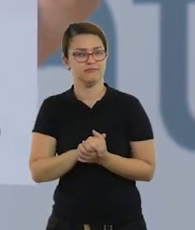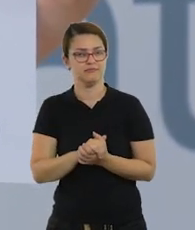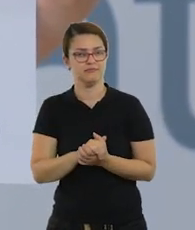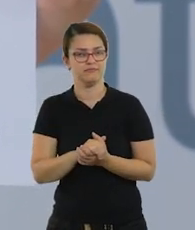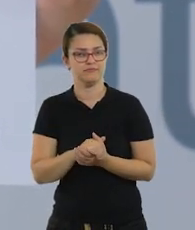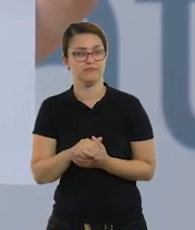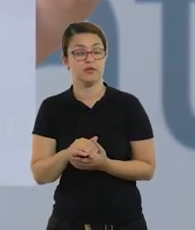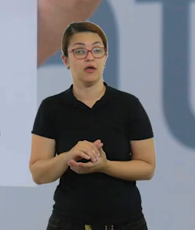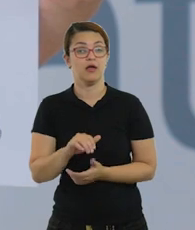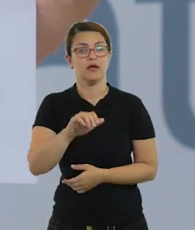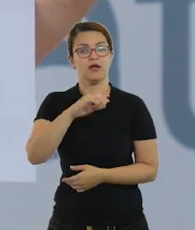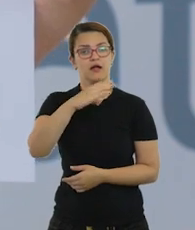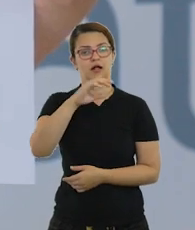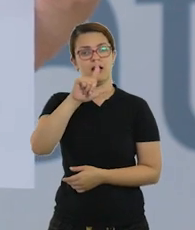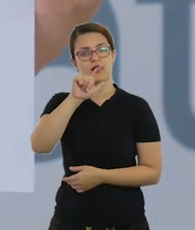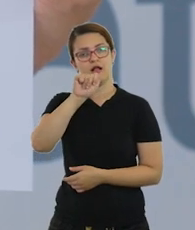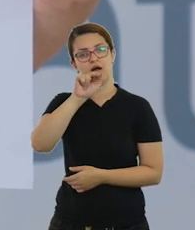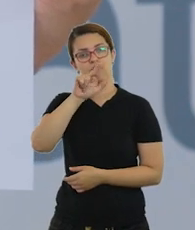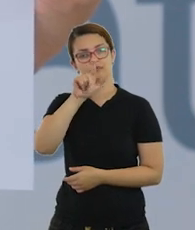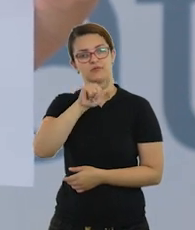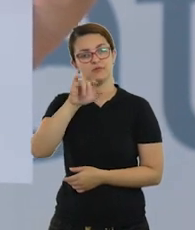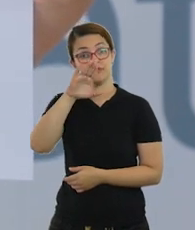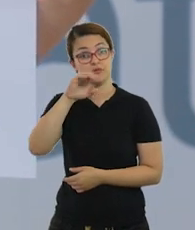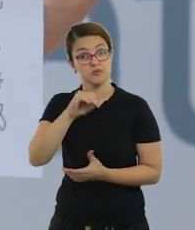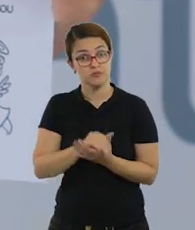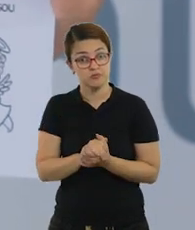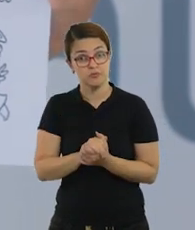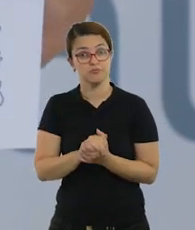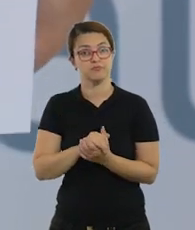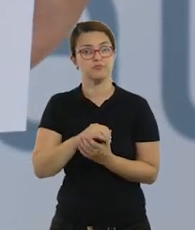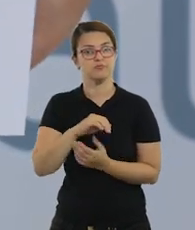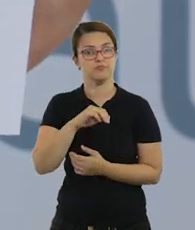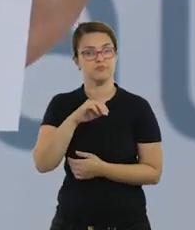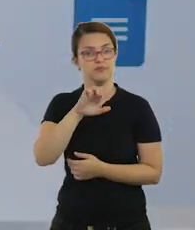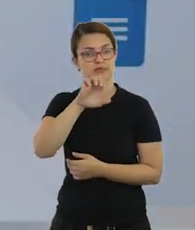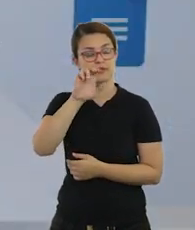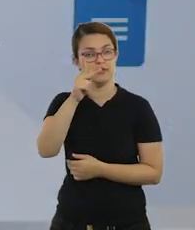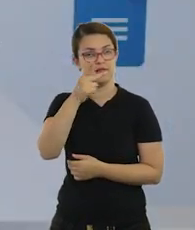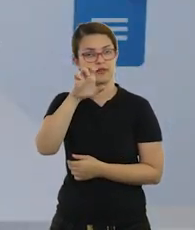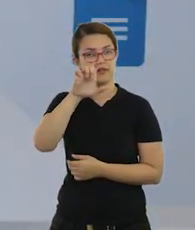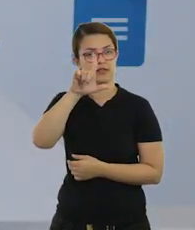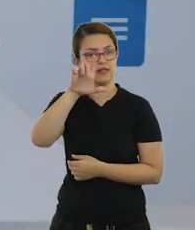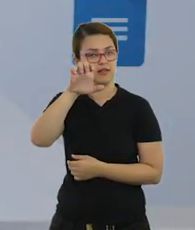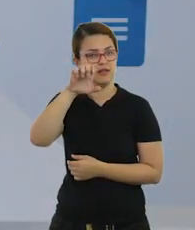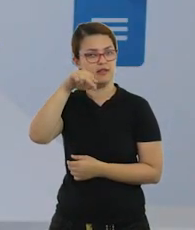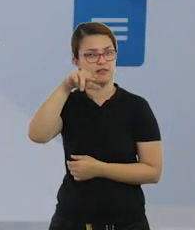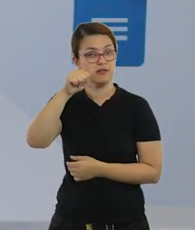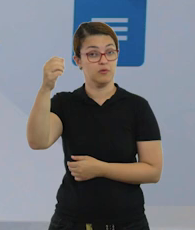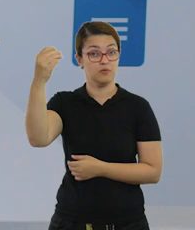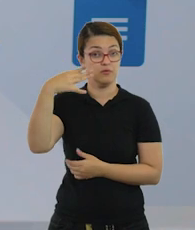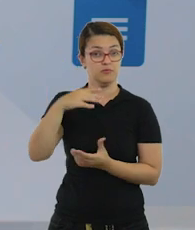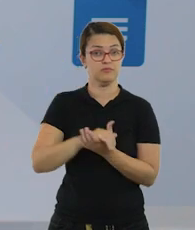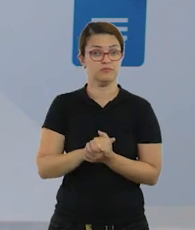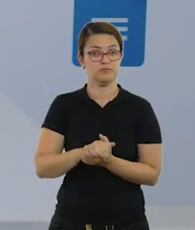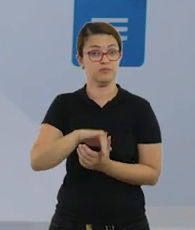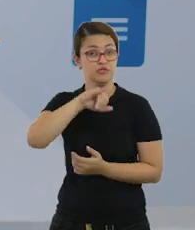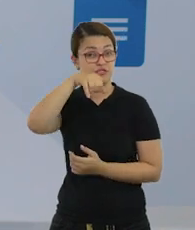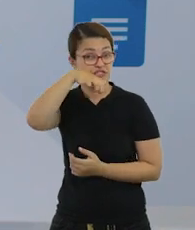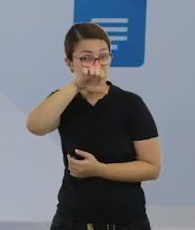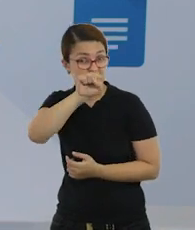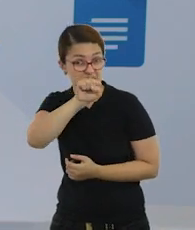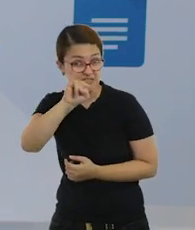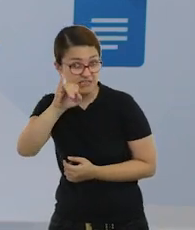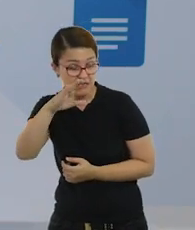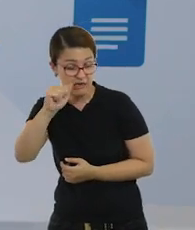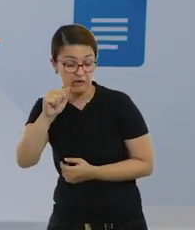Glaucio é azulado, Helena é tocha, luz. Irineu é da paz, Jéssica é cheia de